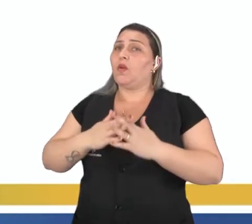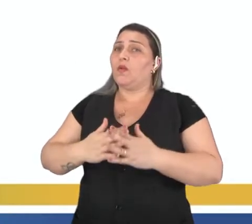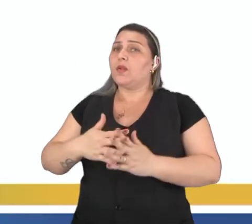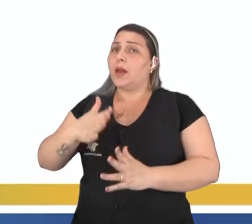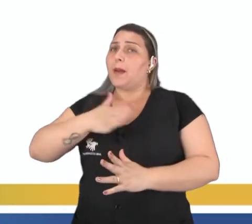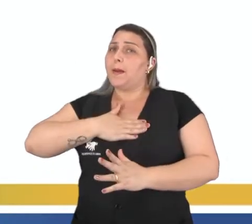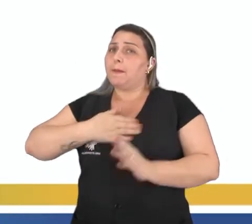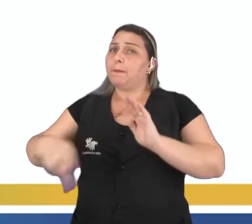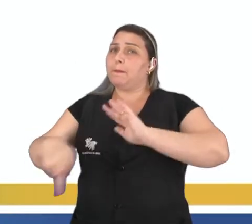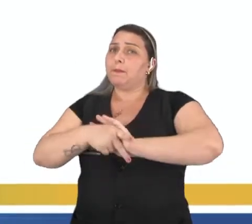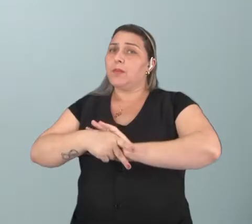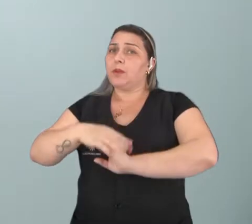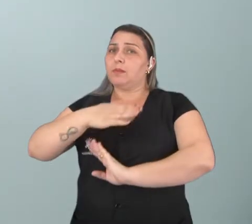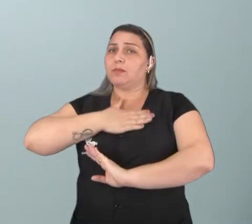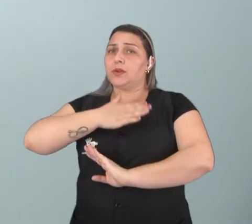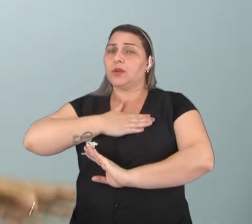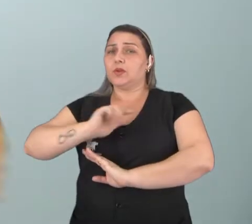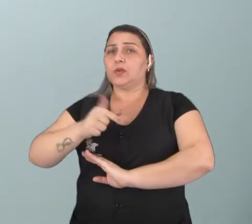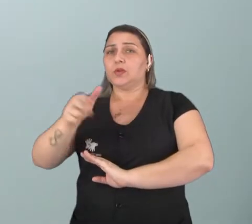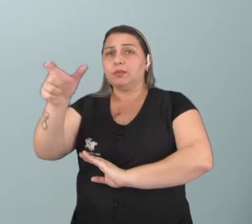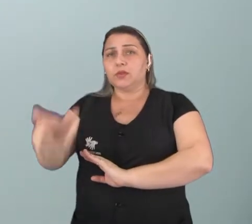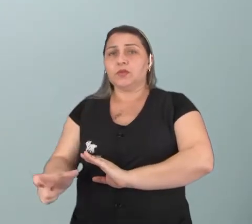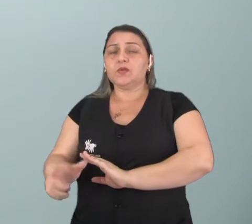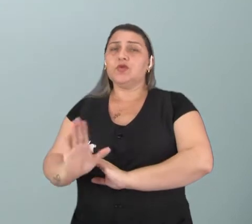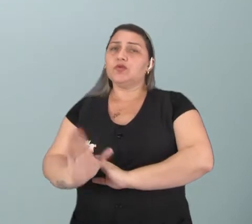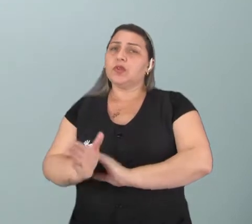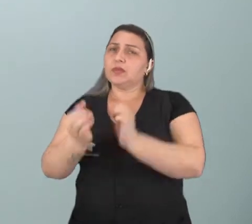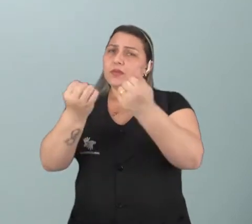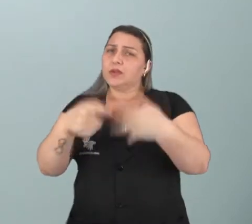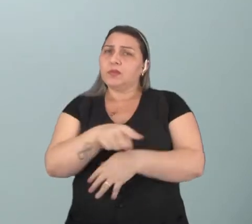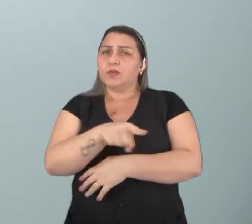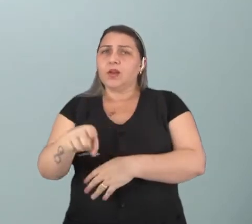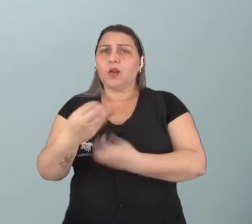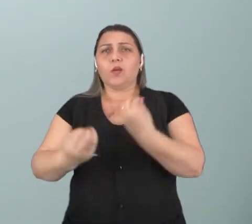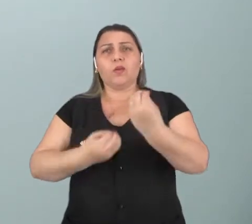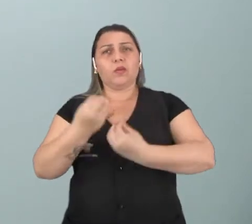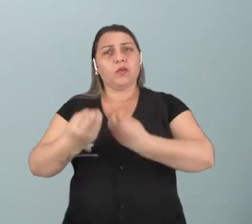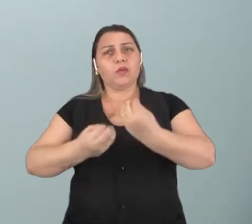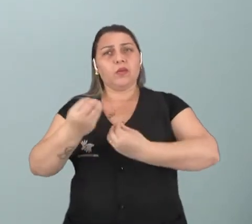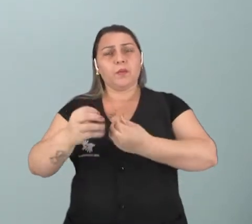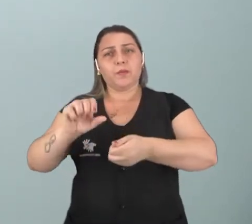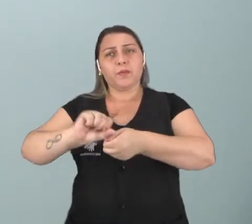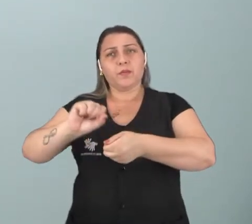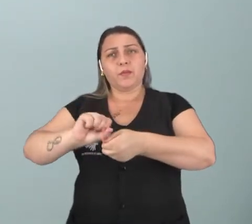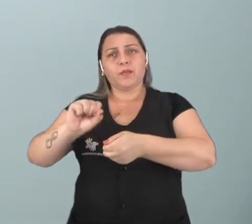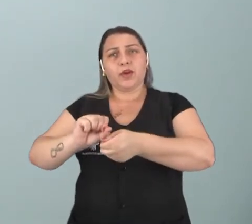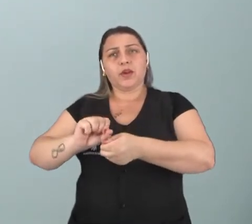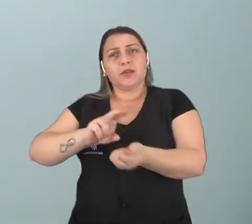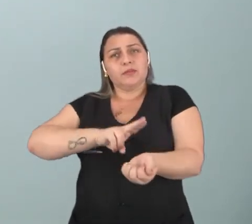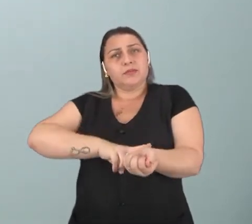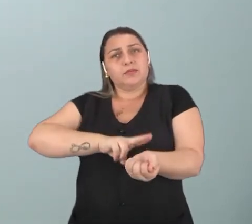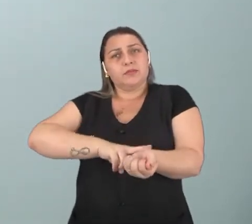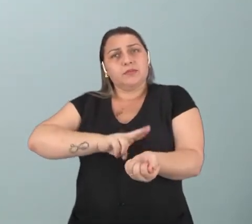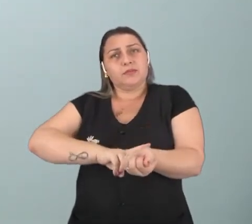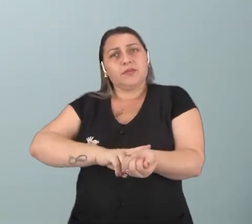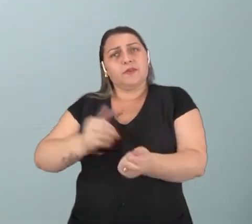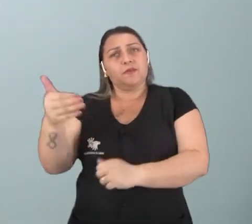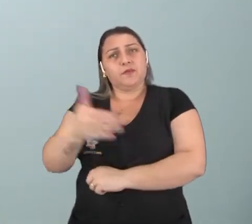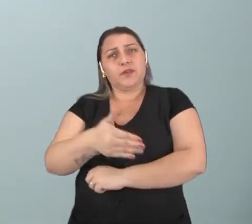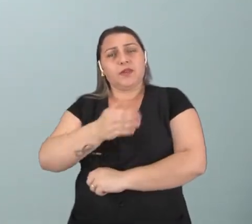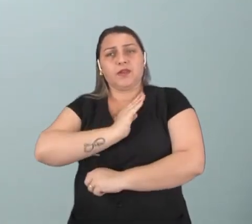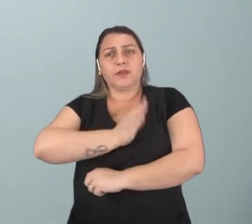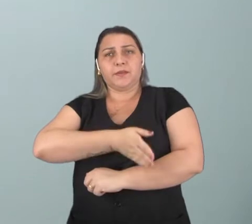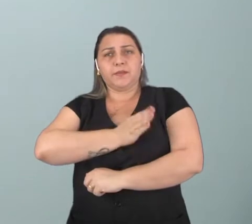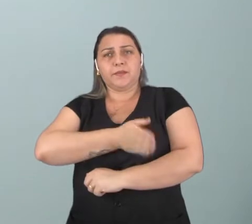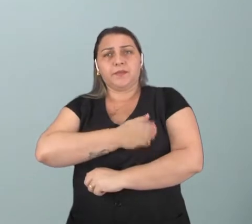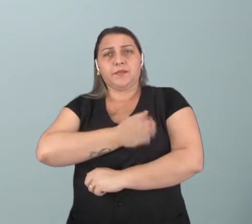frequência com a outra pessoa. Então, como eu já havia falado pra vocês, como é que a gente faz essa medição, né? Da frequência,